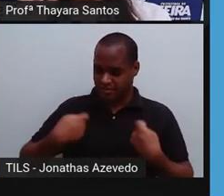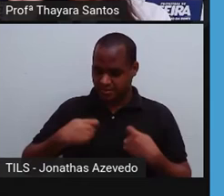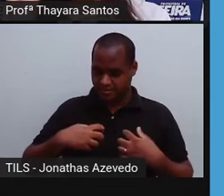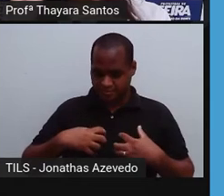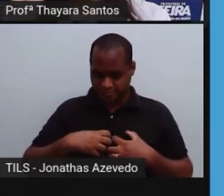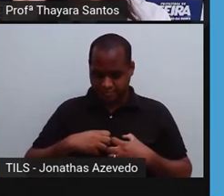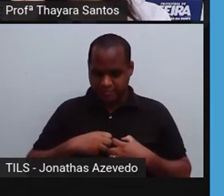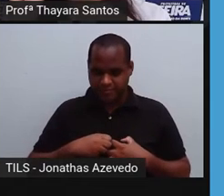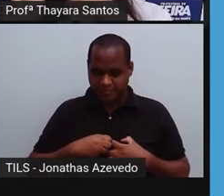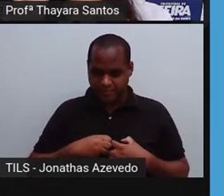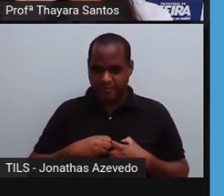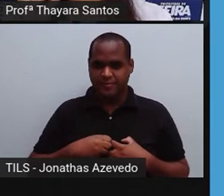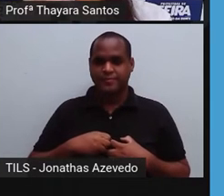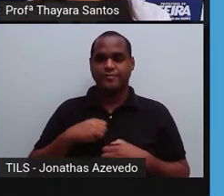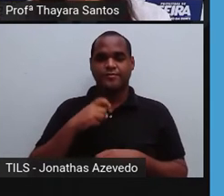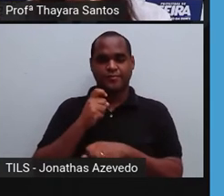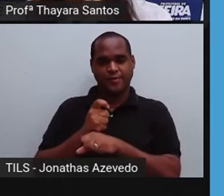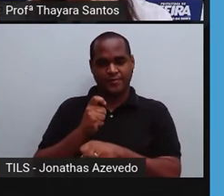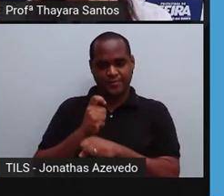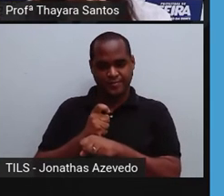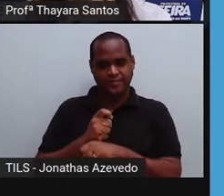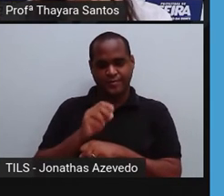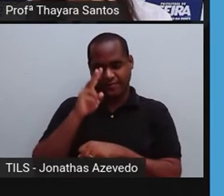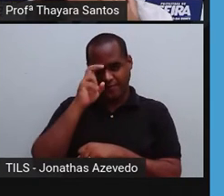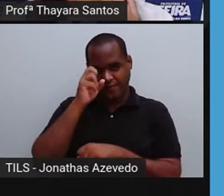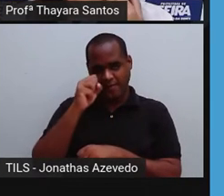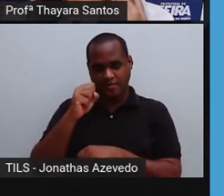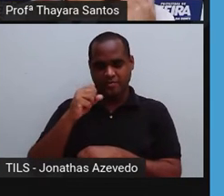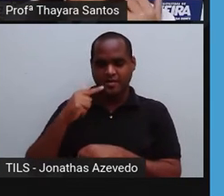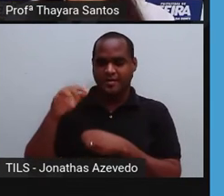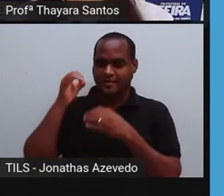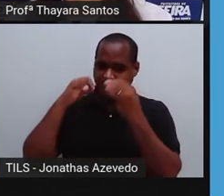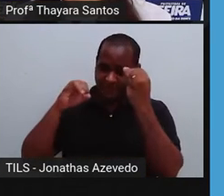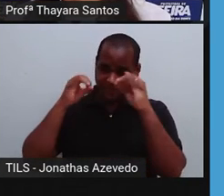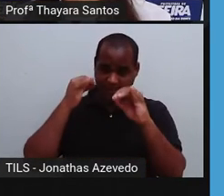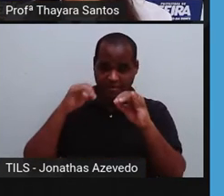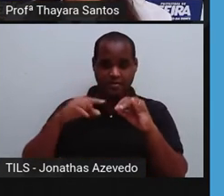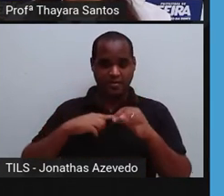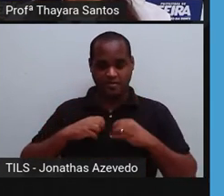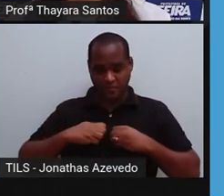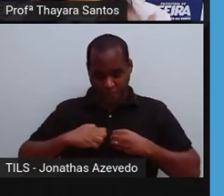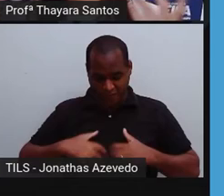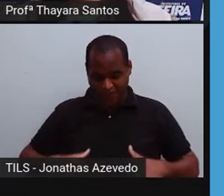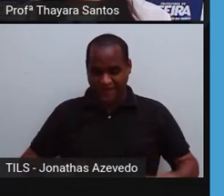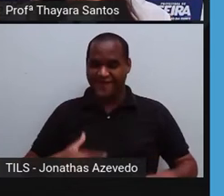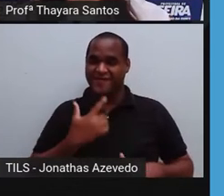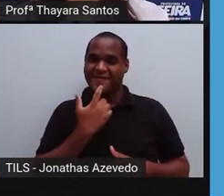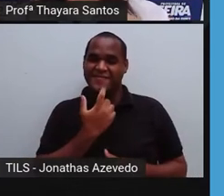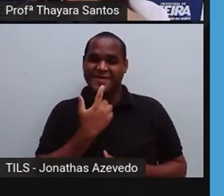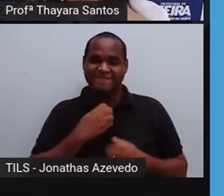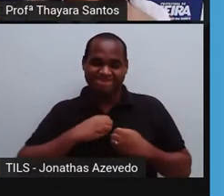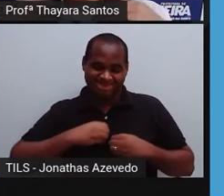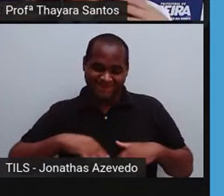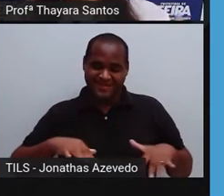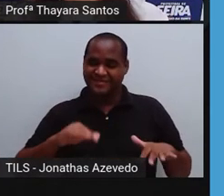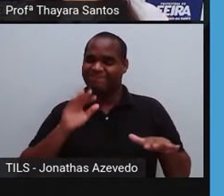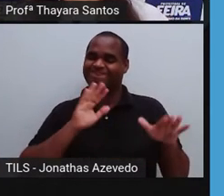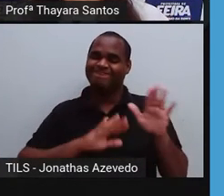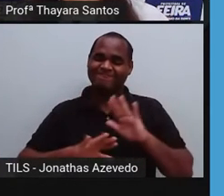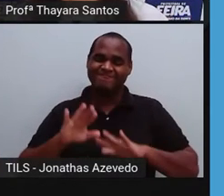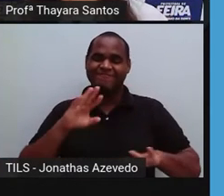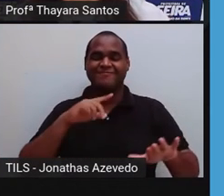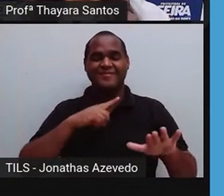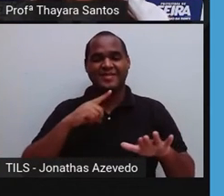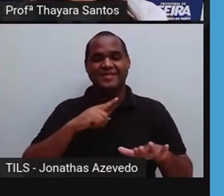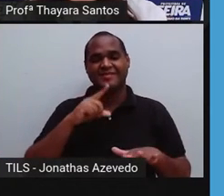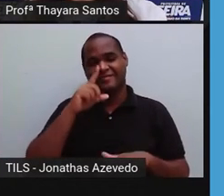precisa ficar ali, aquele sangue durinho, evitando com que a gente sofra o processo de hemorragia. Porque se a gente tiver hemorragia, a gente coloca todo